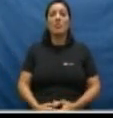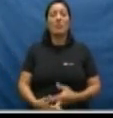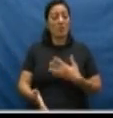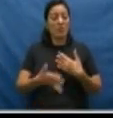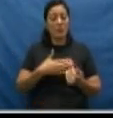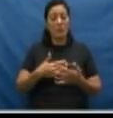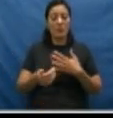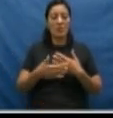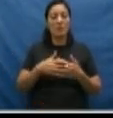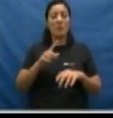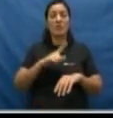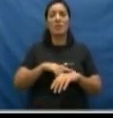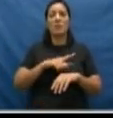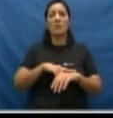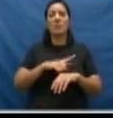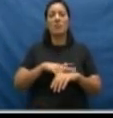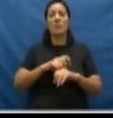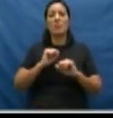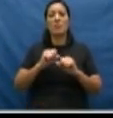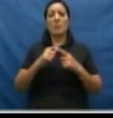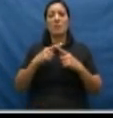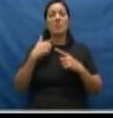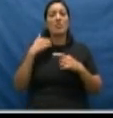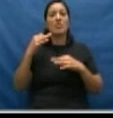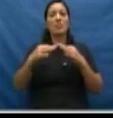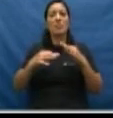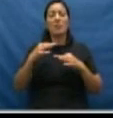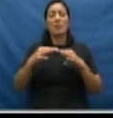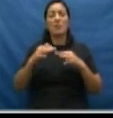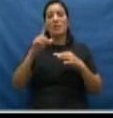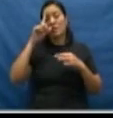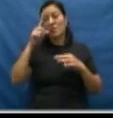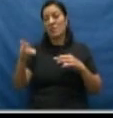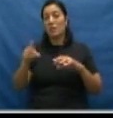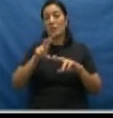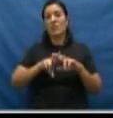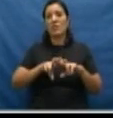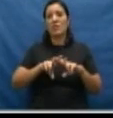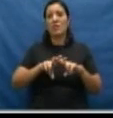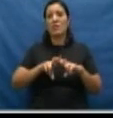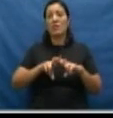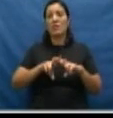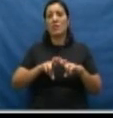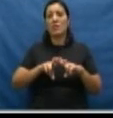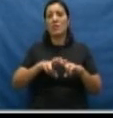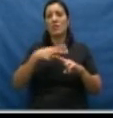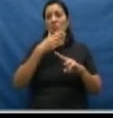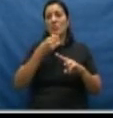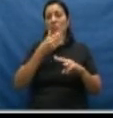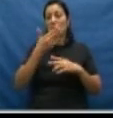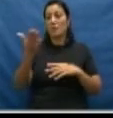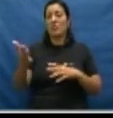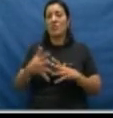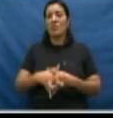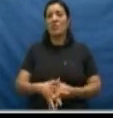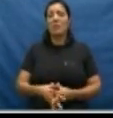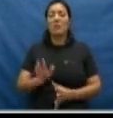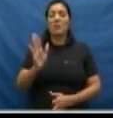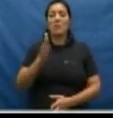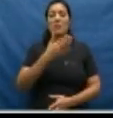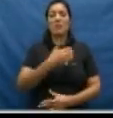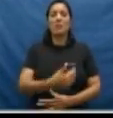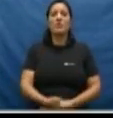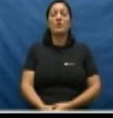qualquer fase do processo, inclusive, o juiz pode determinar a prisão em flagrante do agressor. Pode passar.